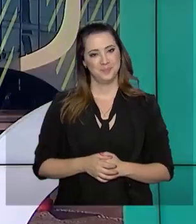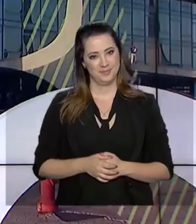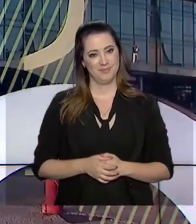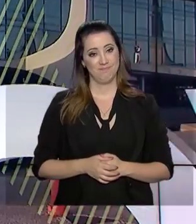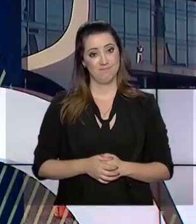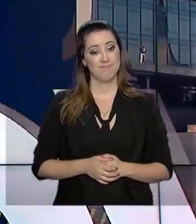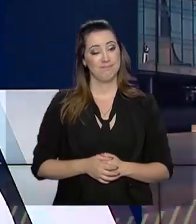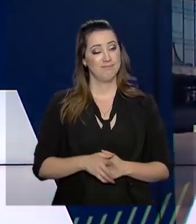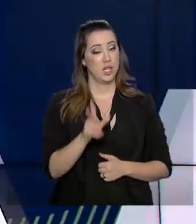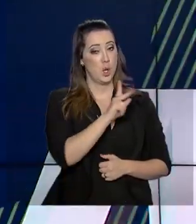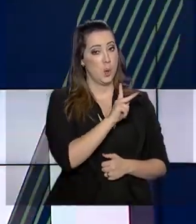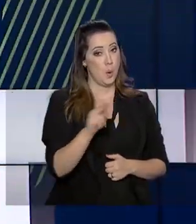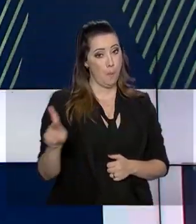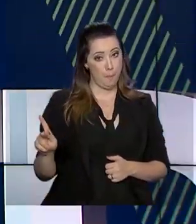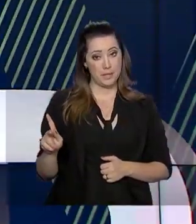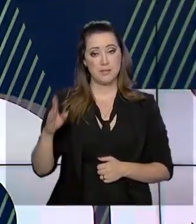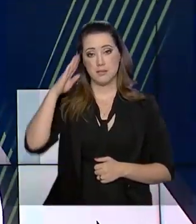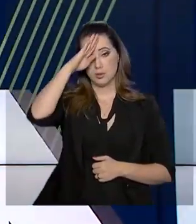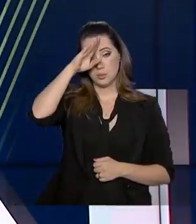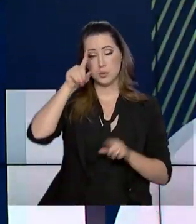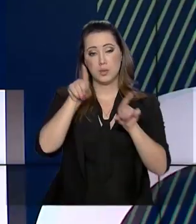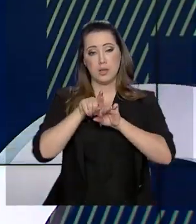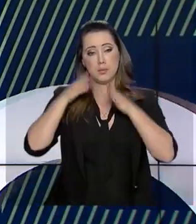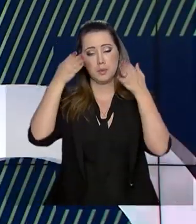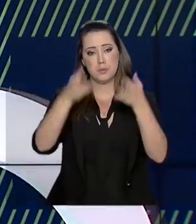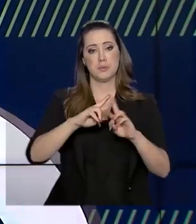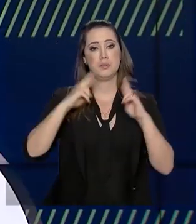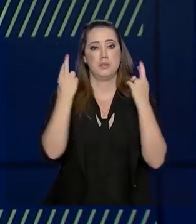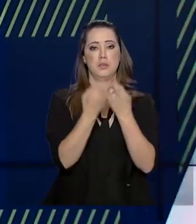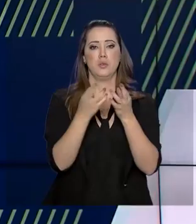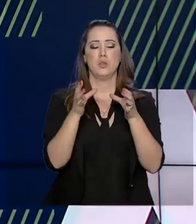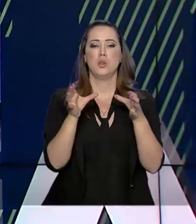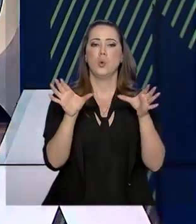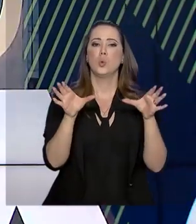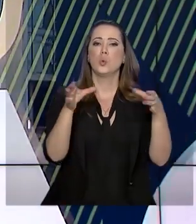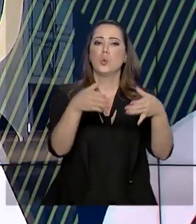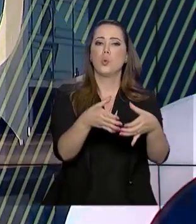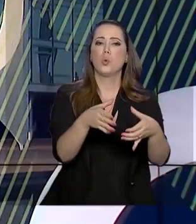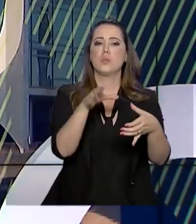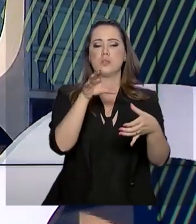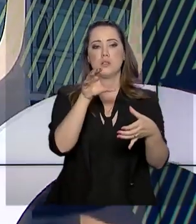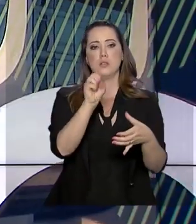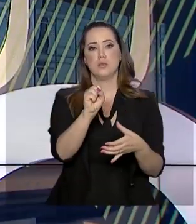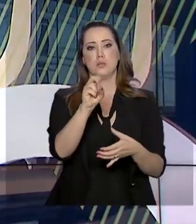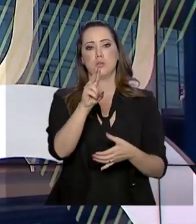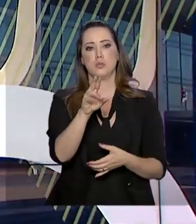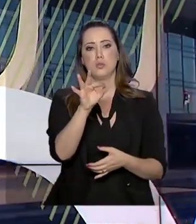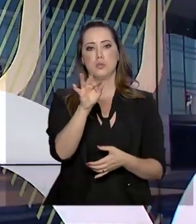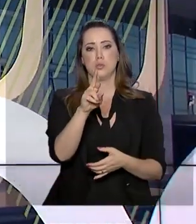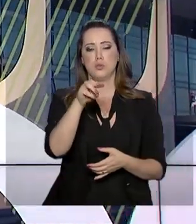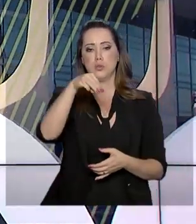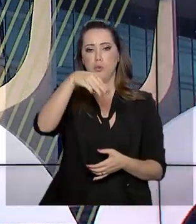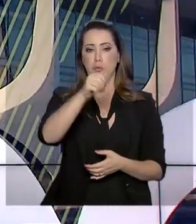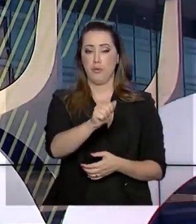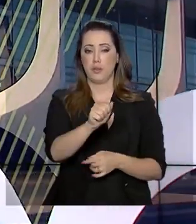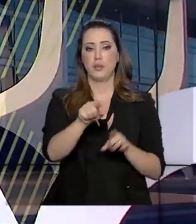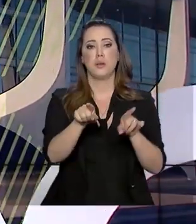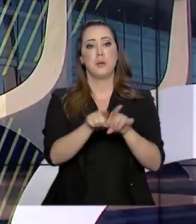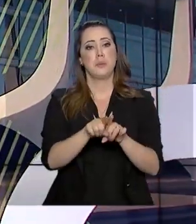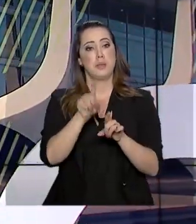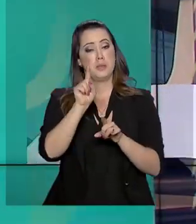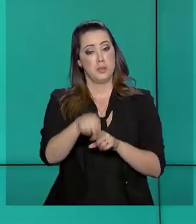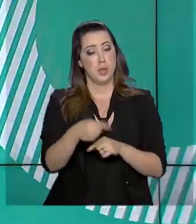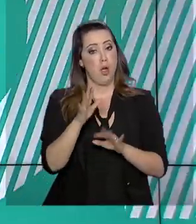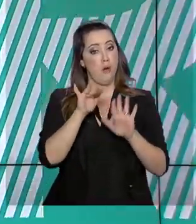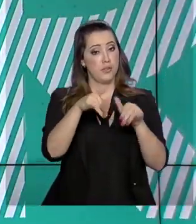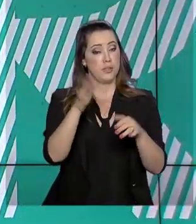O presidente também participou da reunião do Conselho de Administração da SUFRAMA, a superintendência da Zona Franca de Manaus.